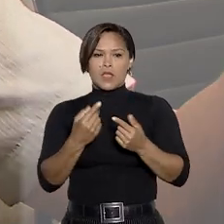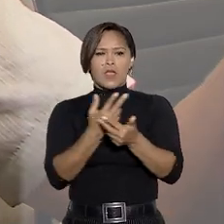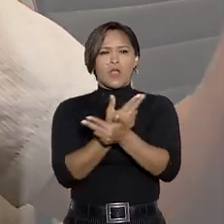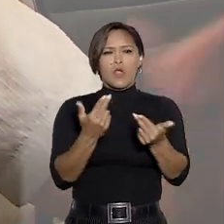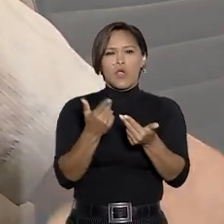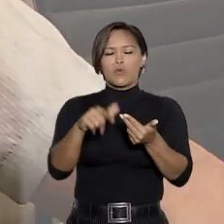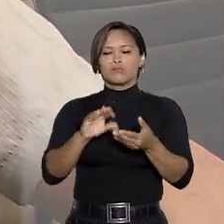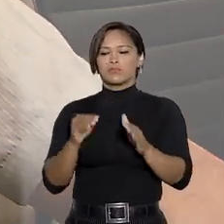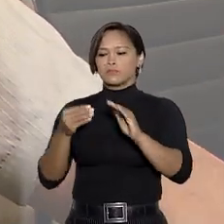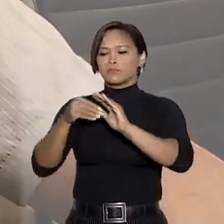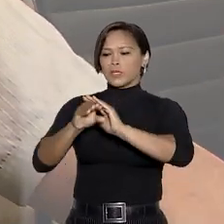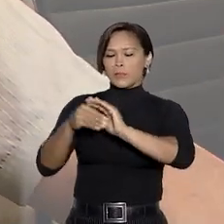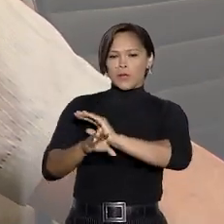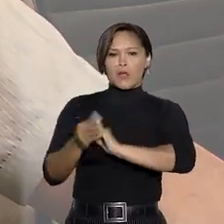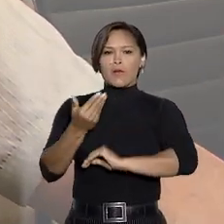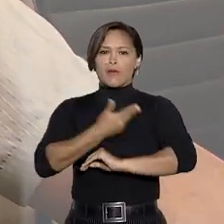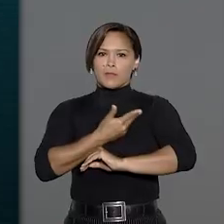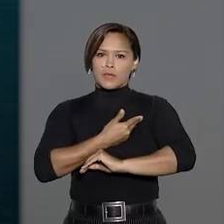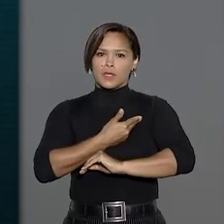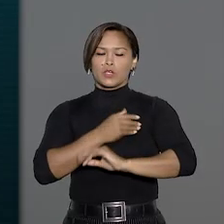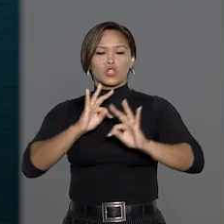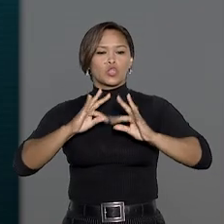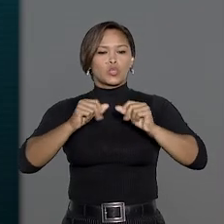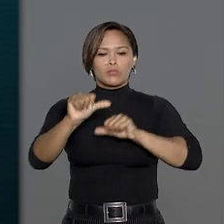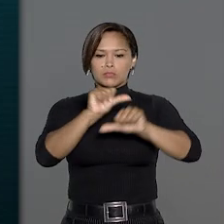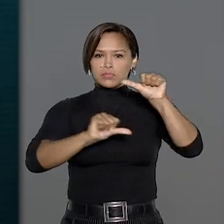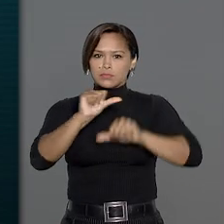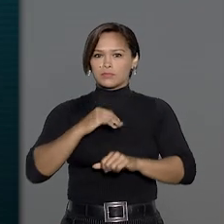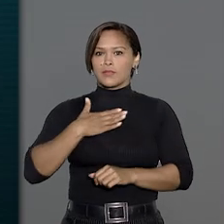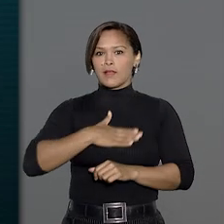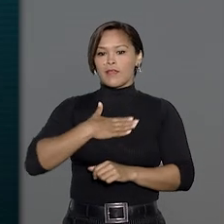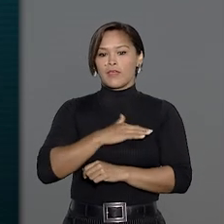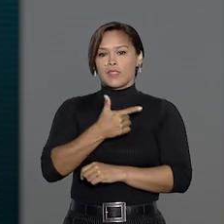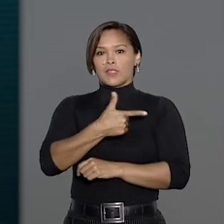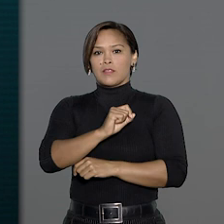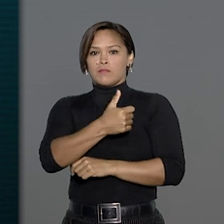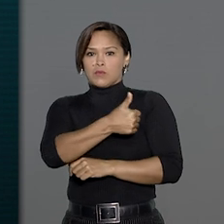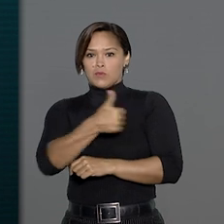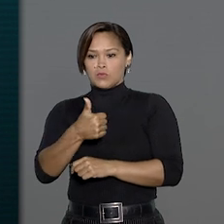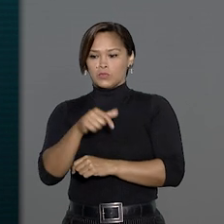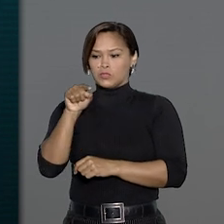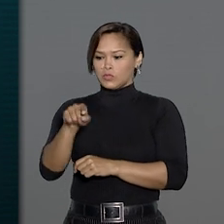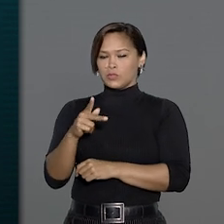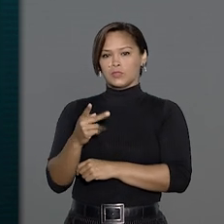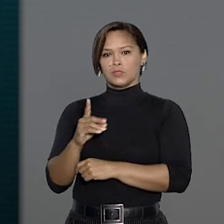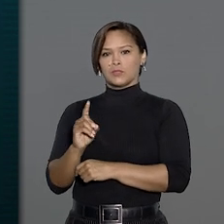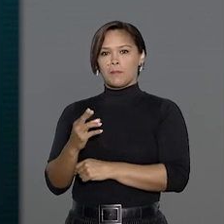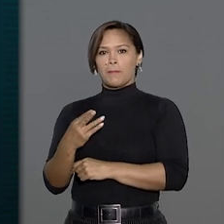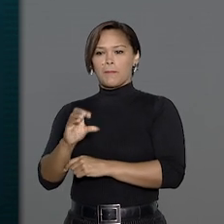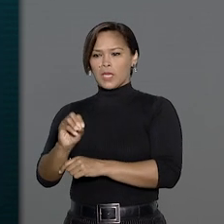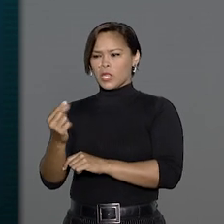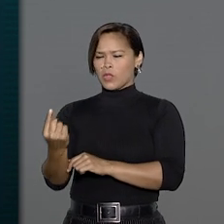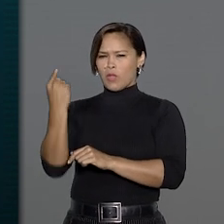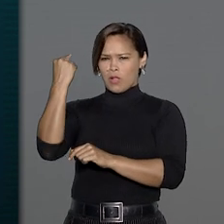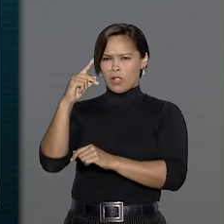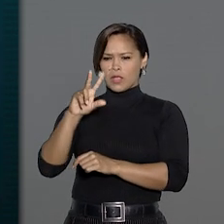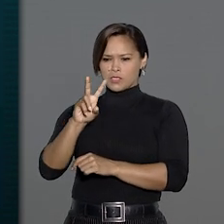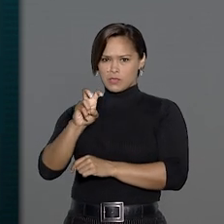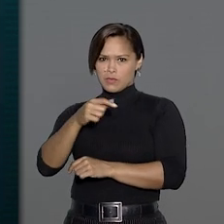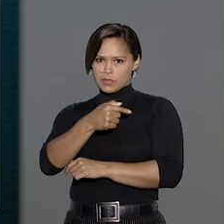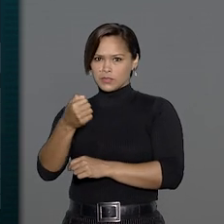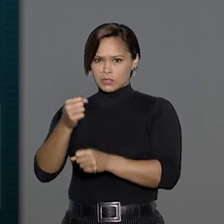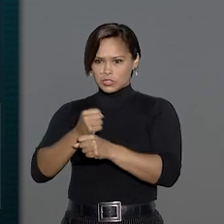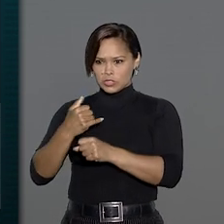algum depósito de algum amigo. Tudo mudou em agosto de 2011, quando o seu Pedro Itamar, na época com